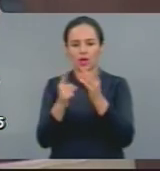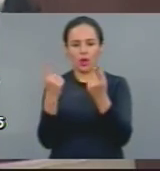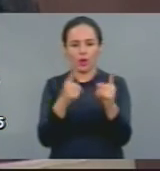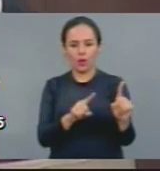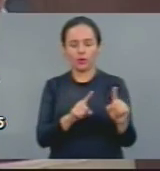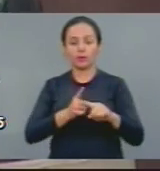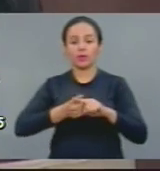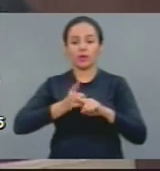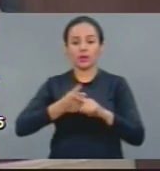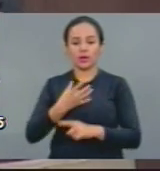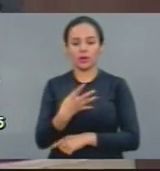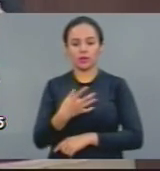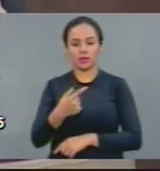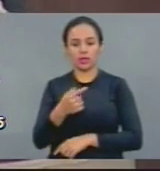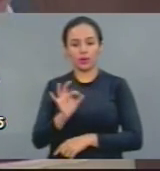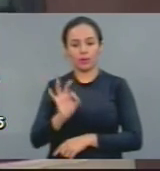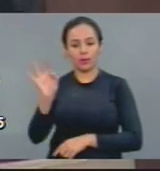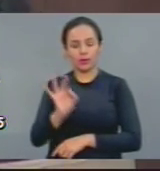47%,